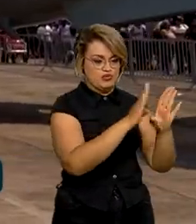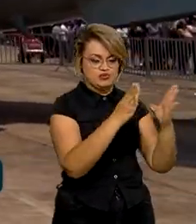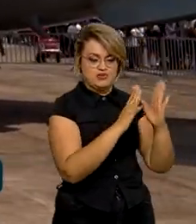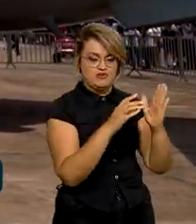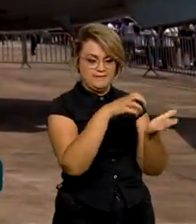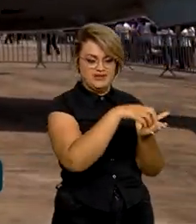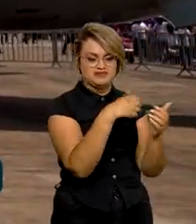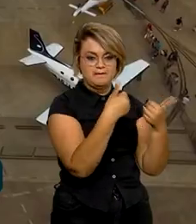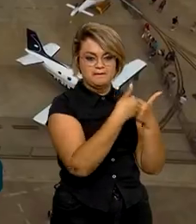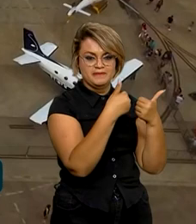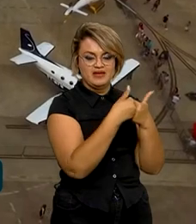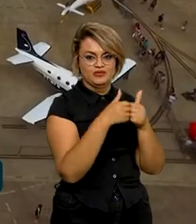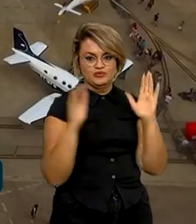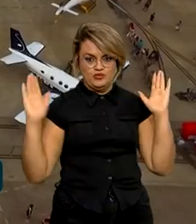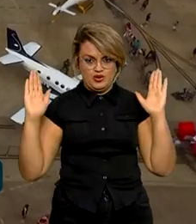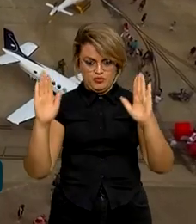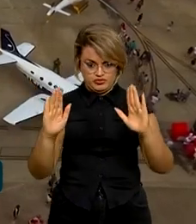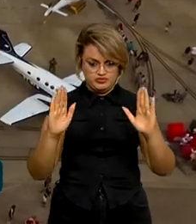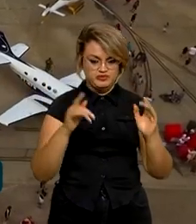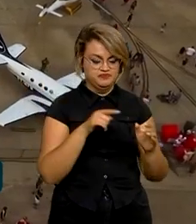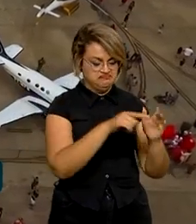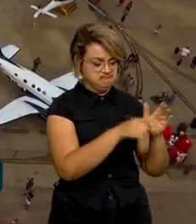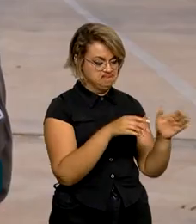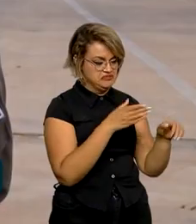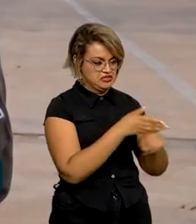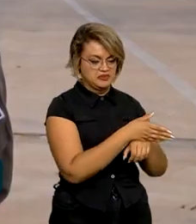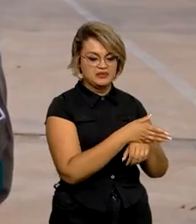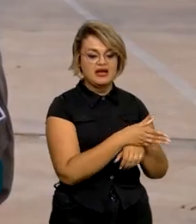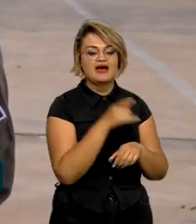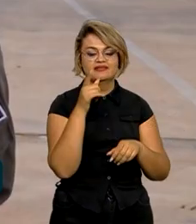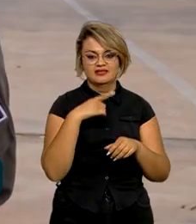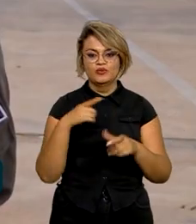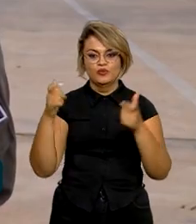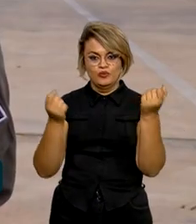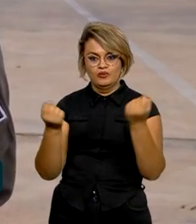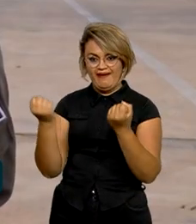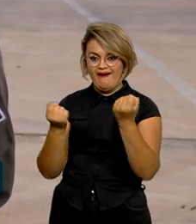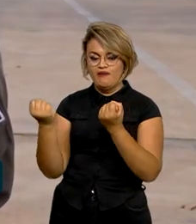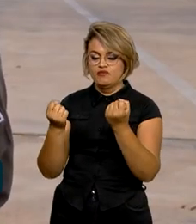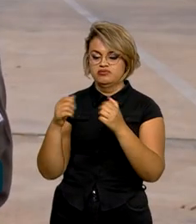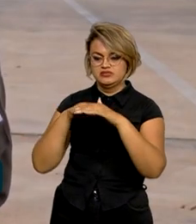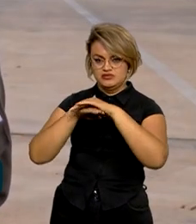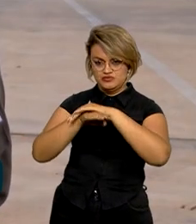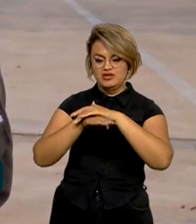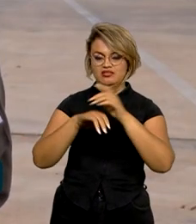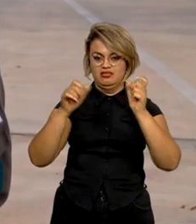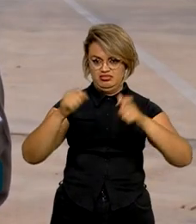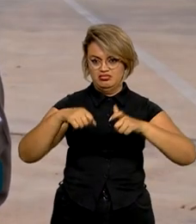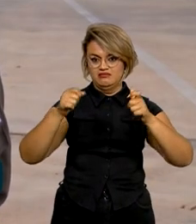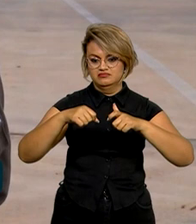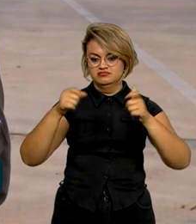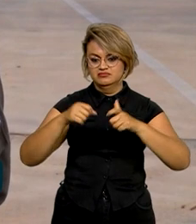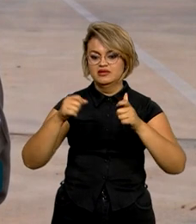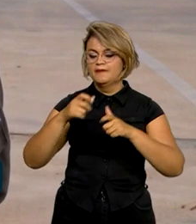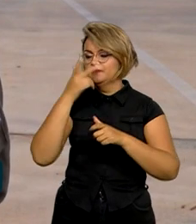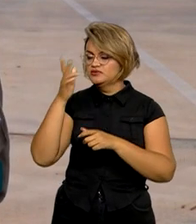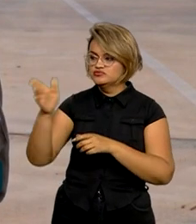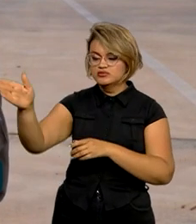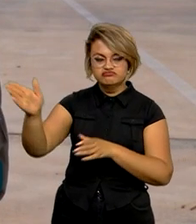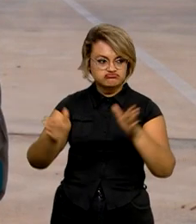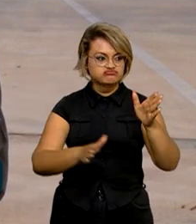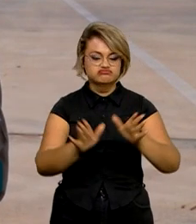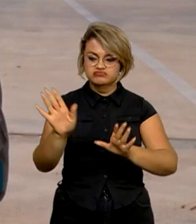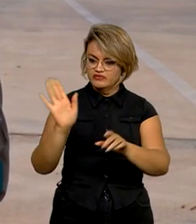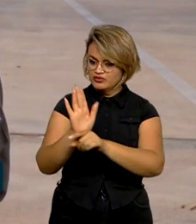próximo ao aeroporto. E nós vamos ter estacionamentos aqui dentro, com o nosso pessoal fazendo o